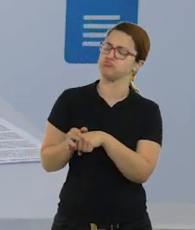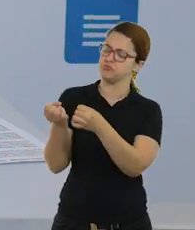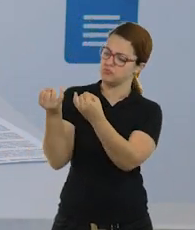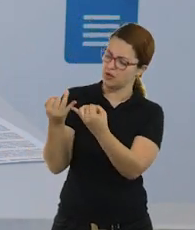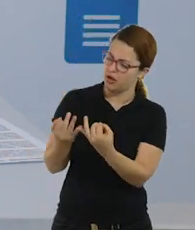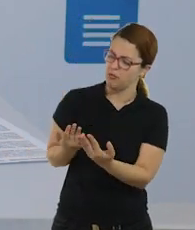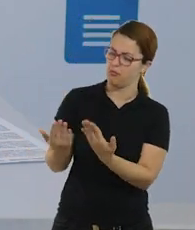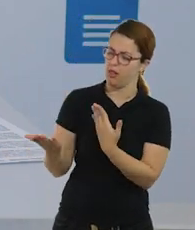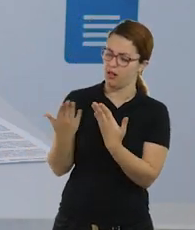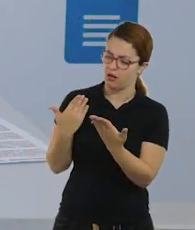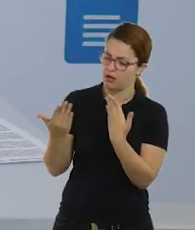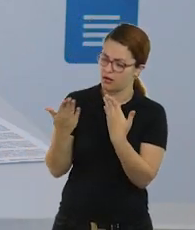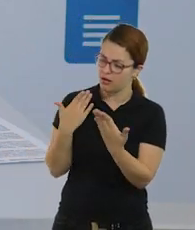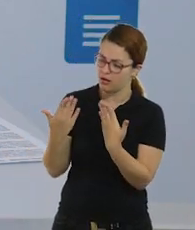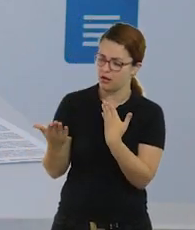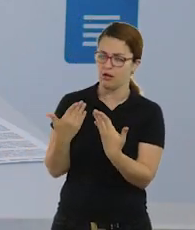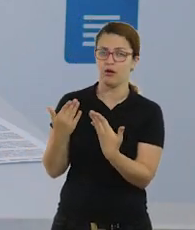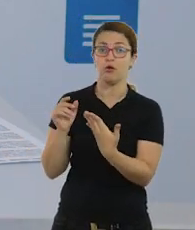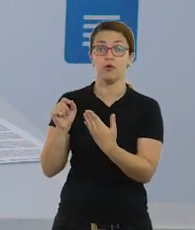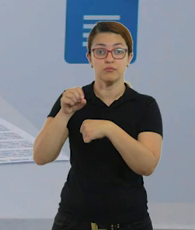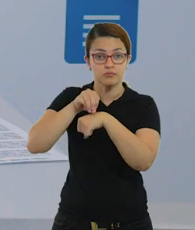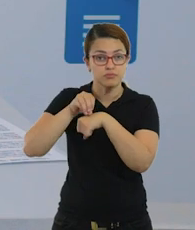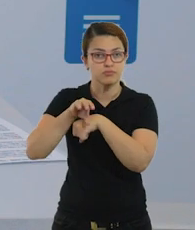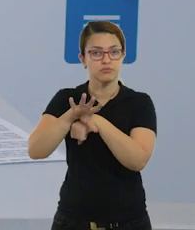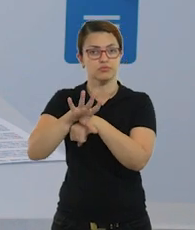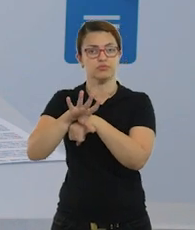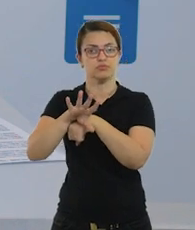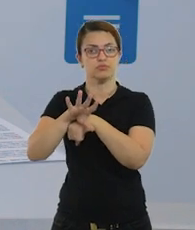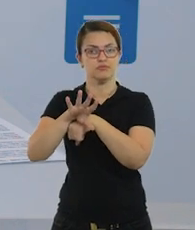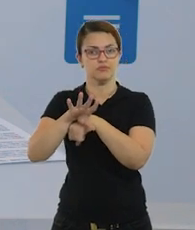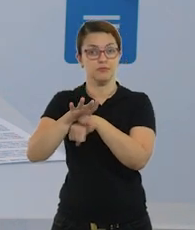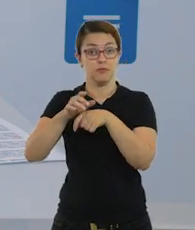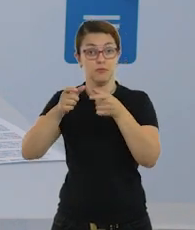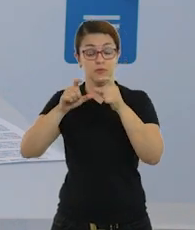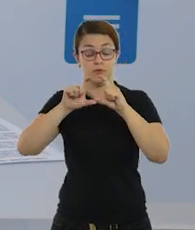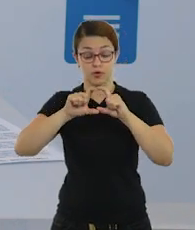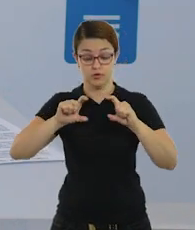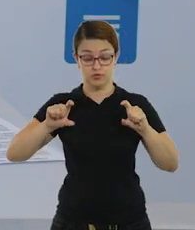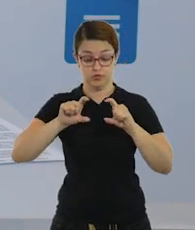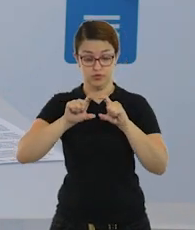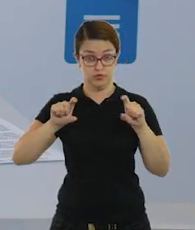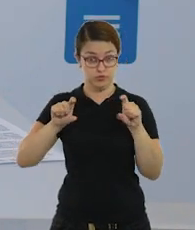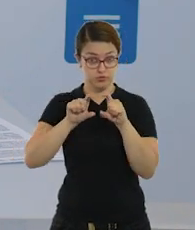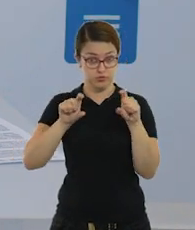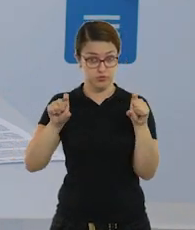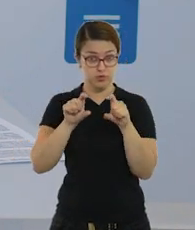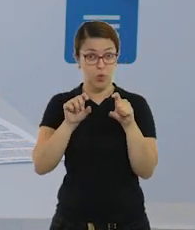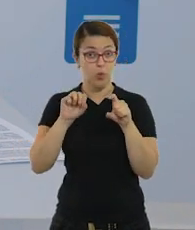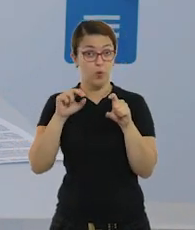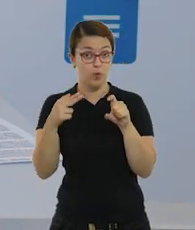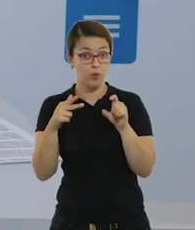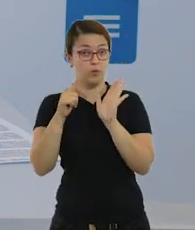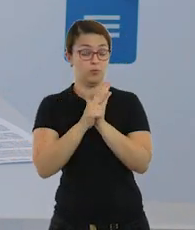a sugestão é que vocês façam crachás ou escrevam num pedacinho de papel,